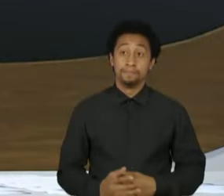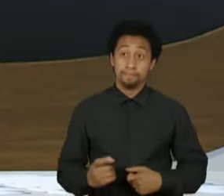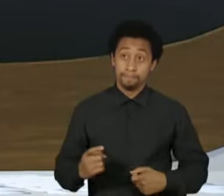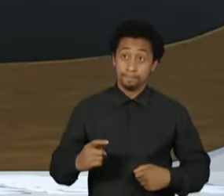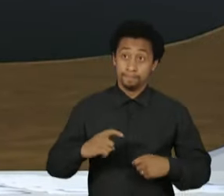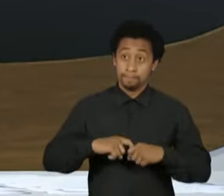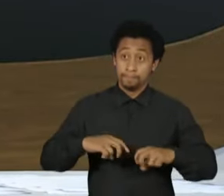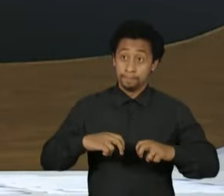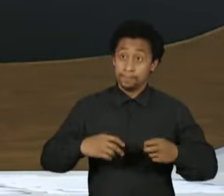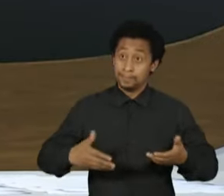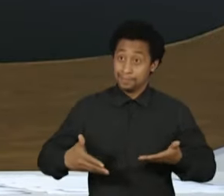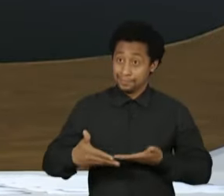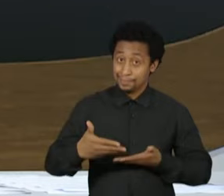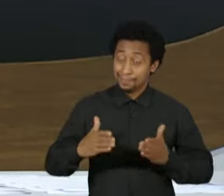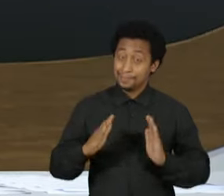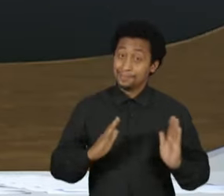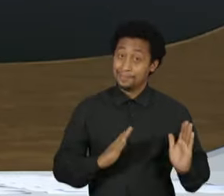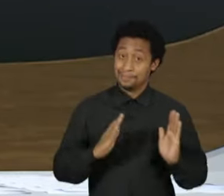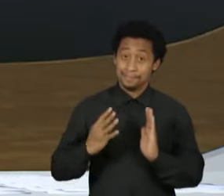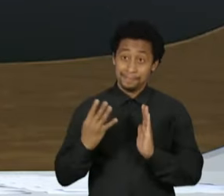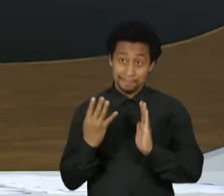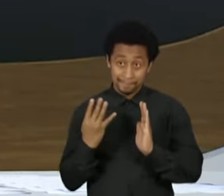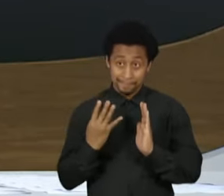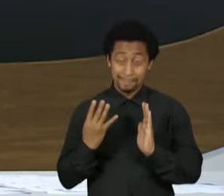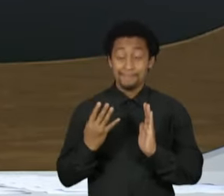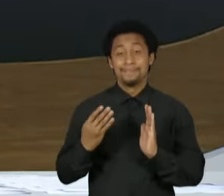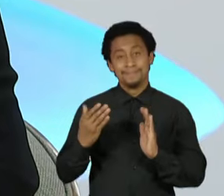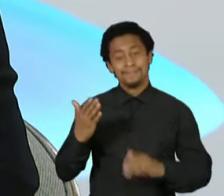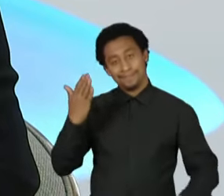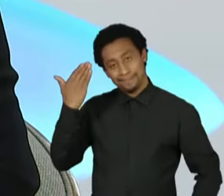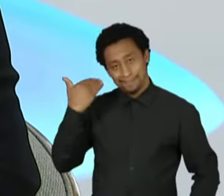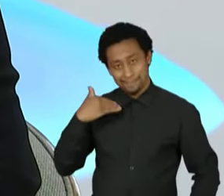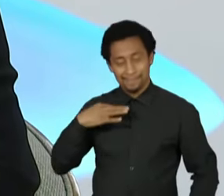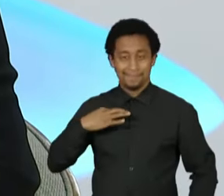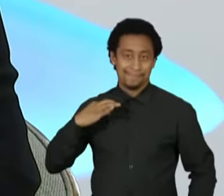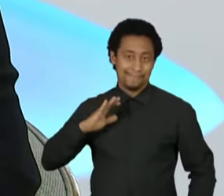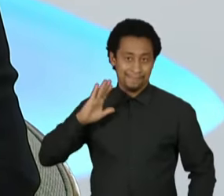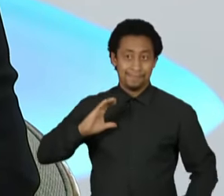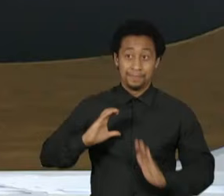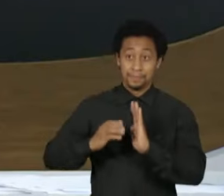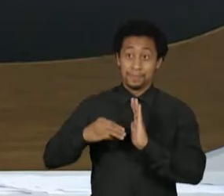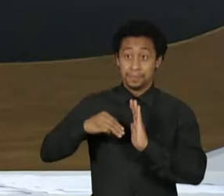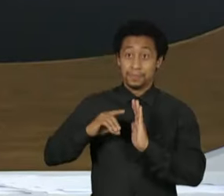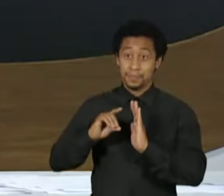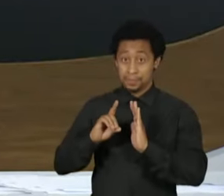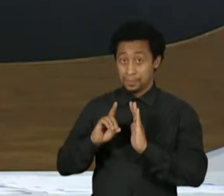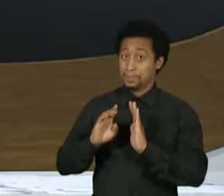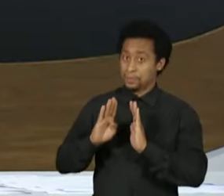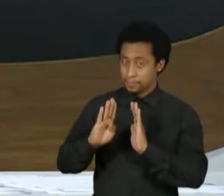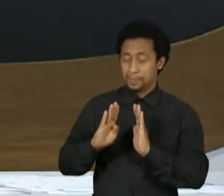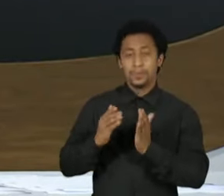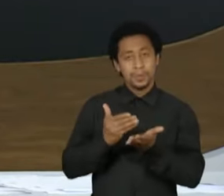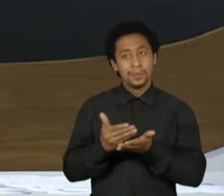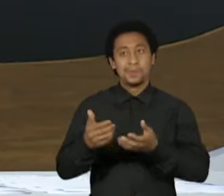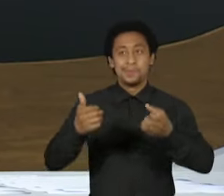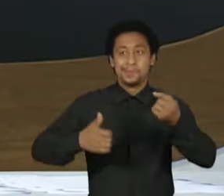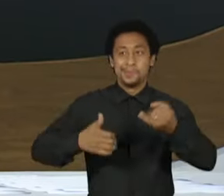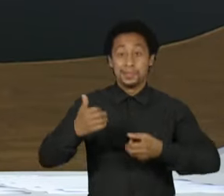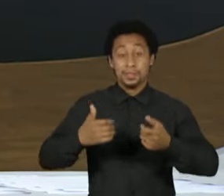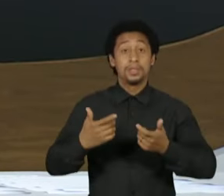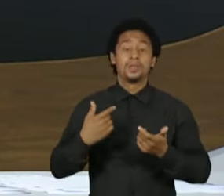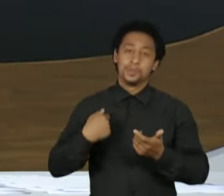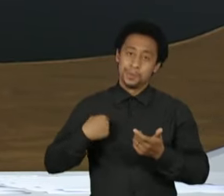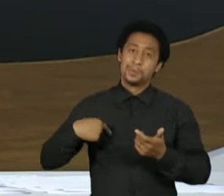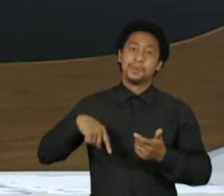Estamos de volta para o quarto bloco do nosso Roda Viva, com a candidata do MDB, Simone Tebet. Como eu disse no início, a gente tem uma